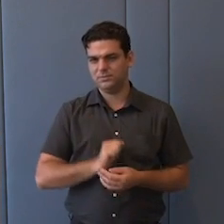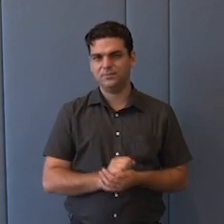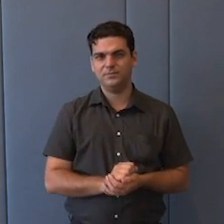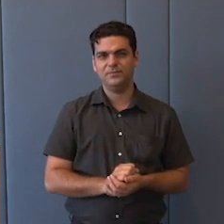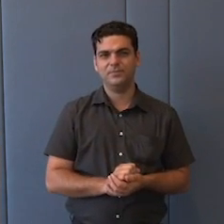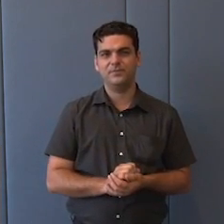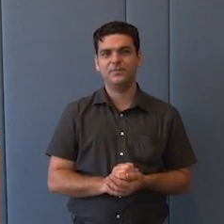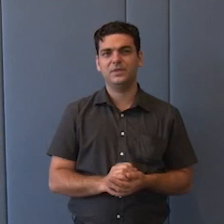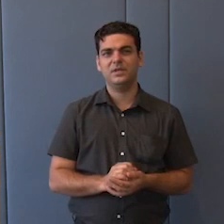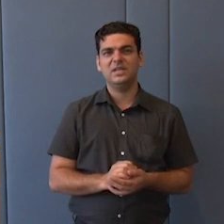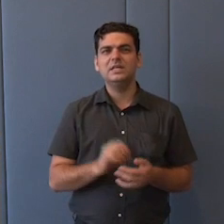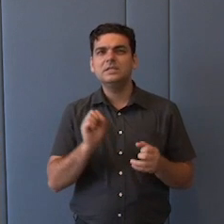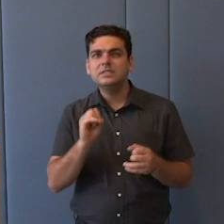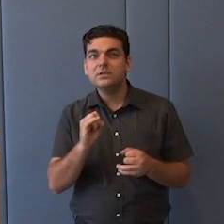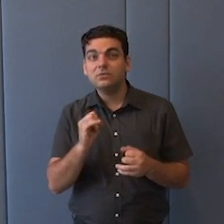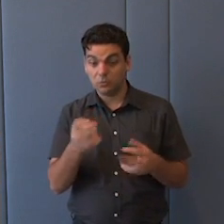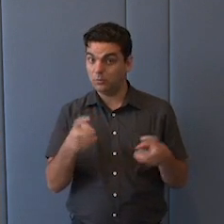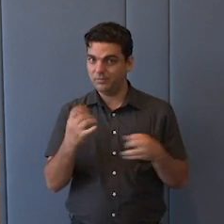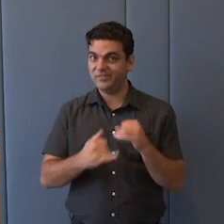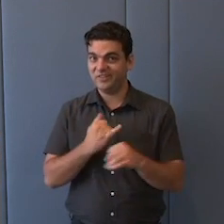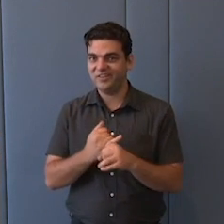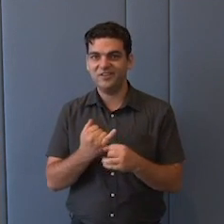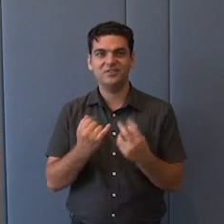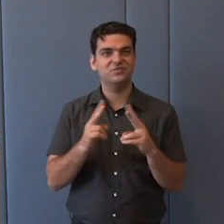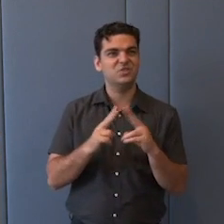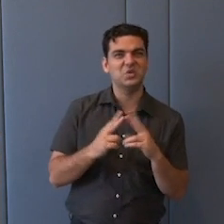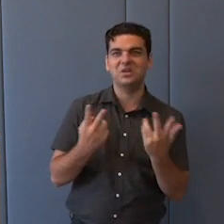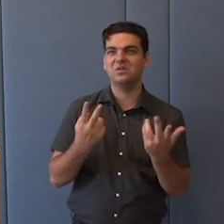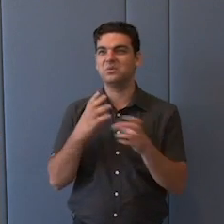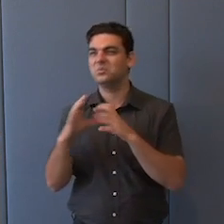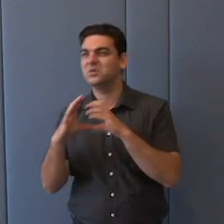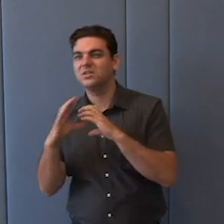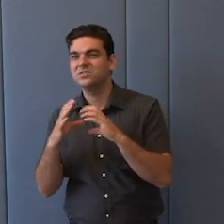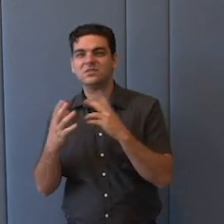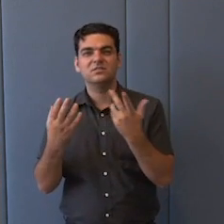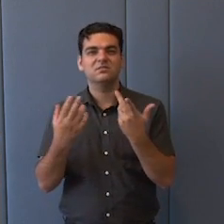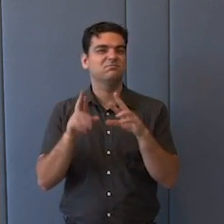Toda a emergência da internet, do mundo virtual, das comunicações